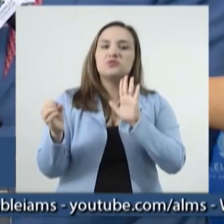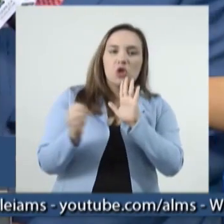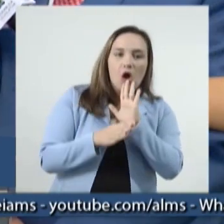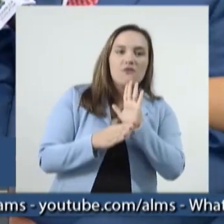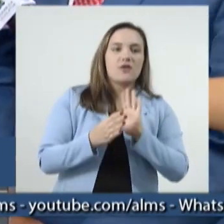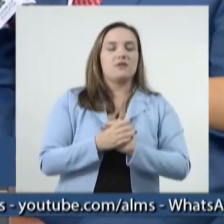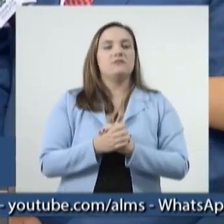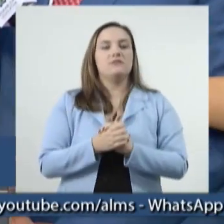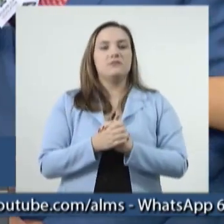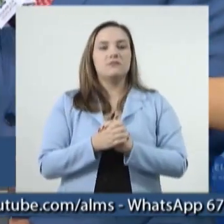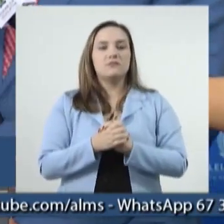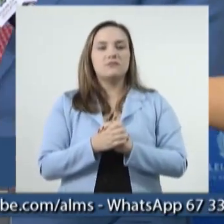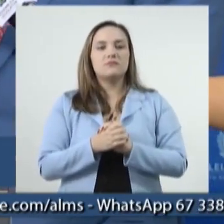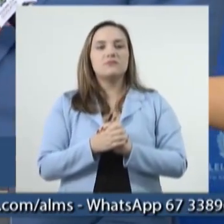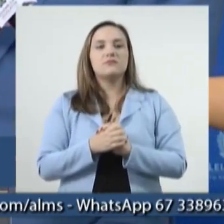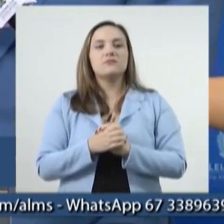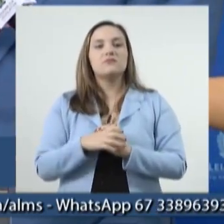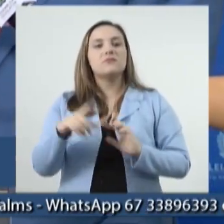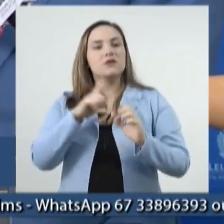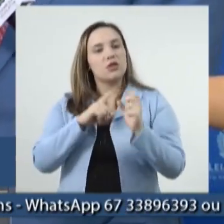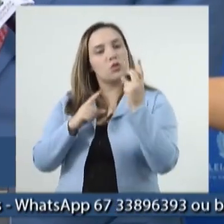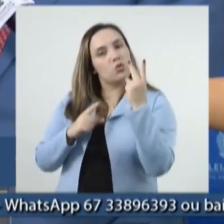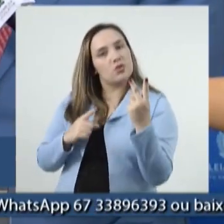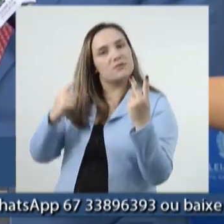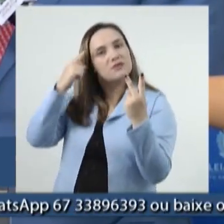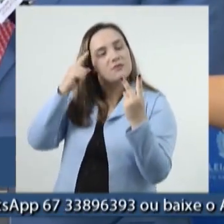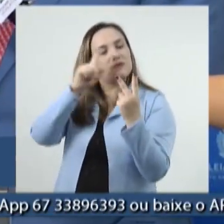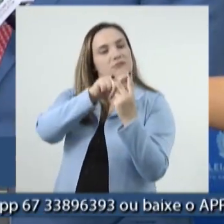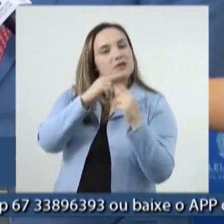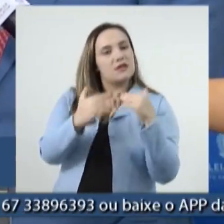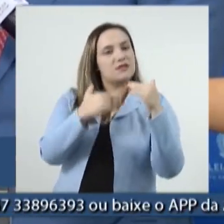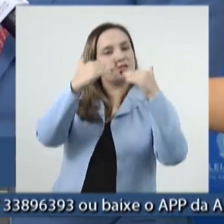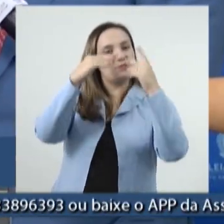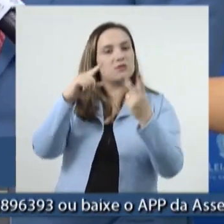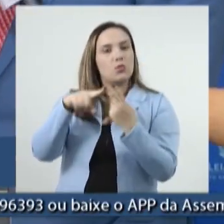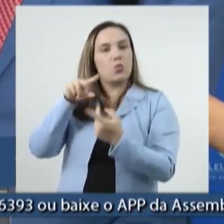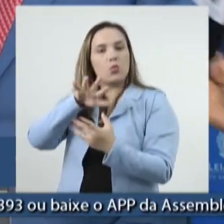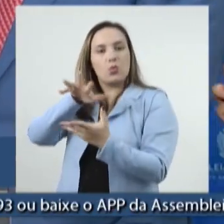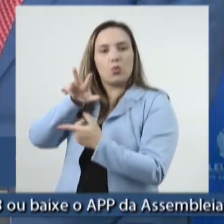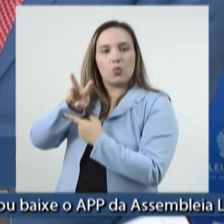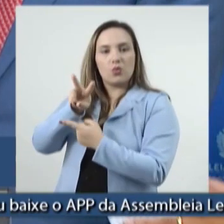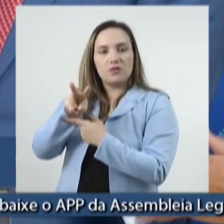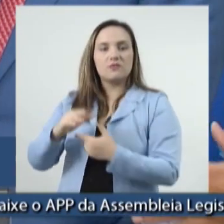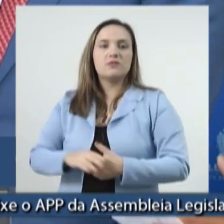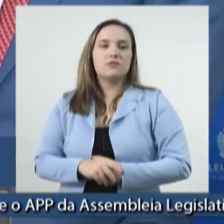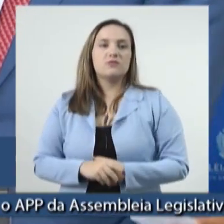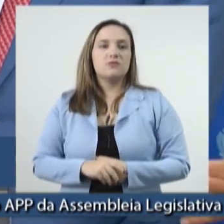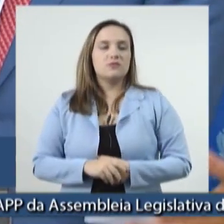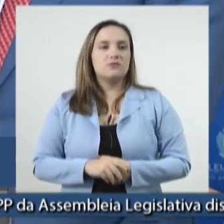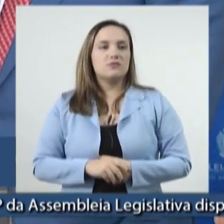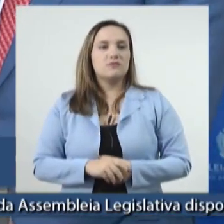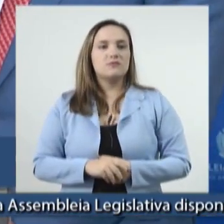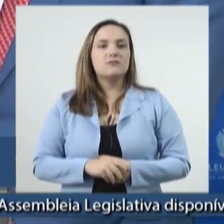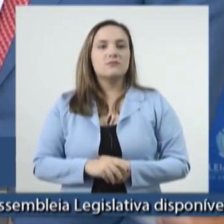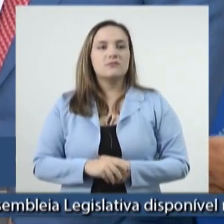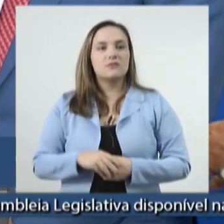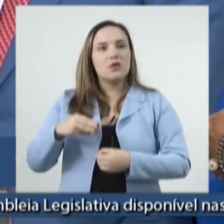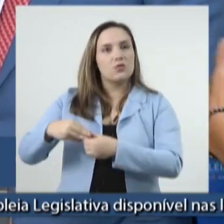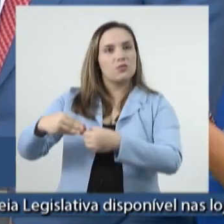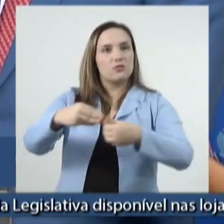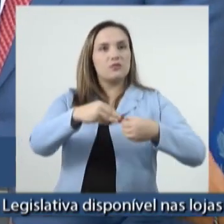consonância e convergência com esses dois vetores, crescimento e sustentabilidade. Governador, senhor falou sobre municipalismo.